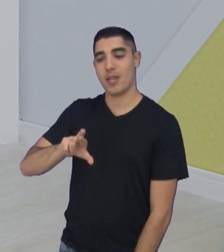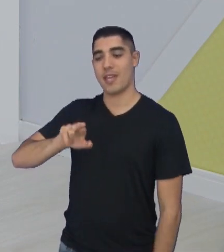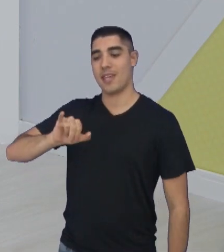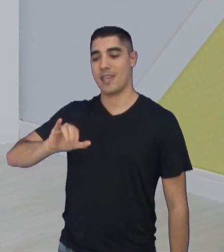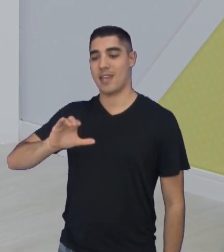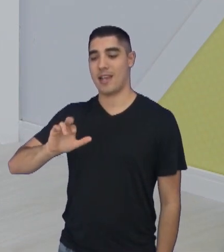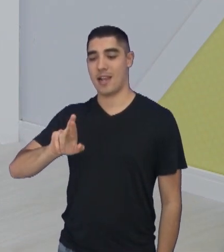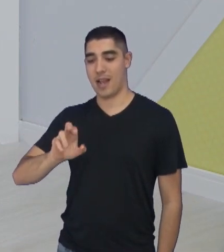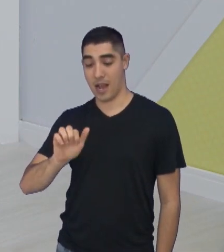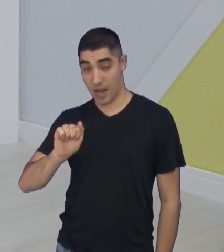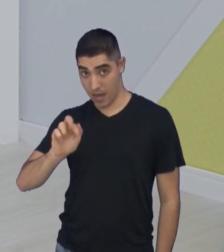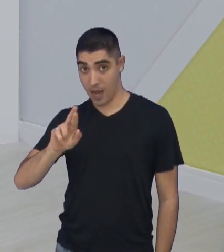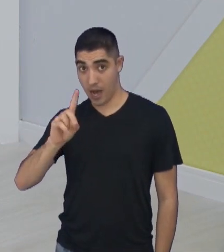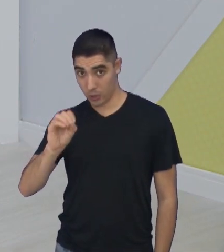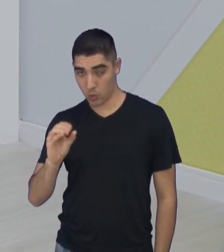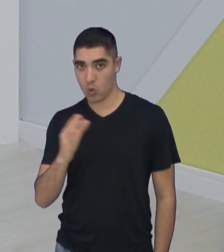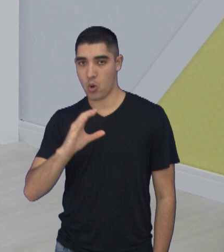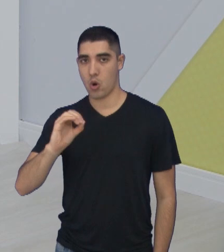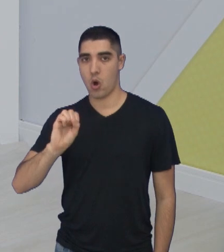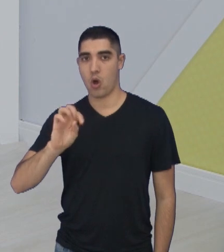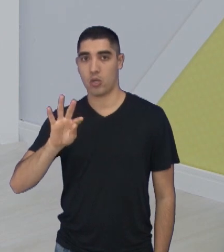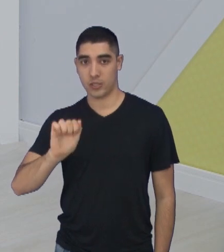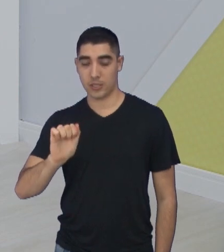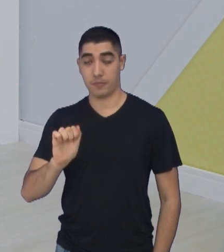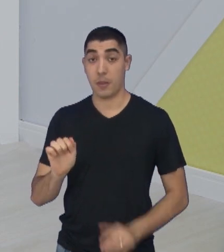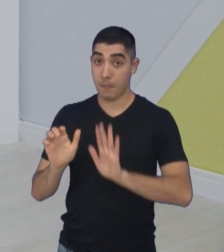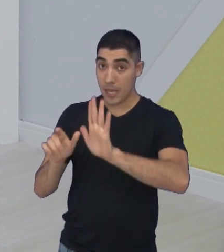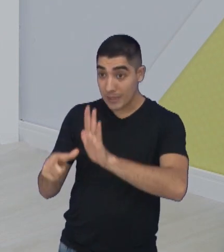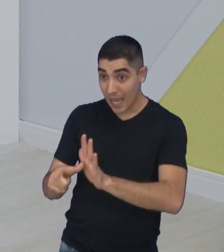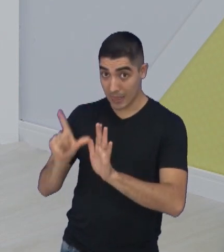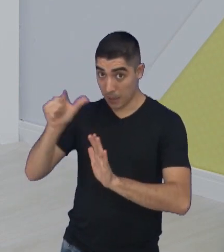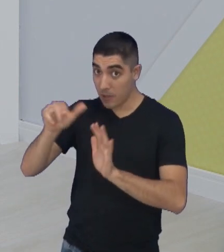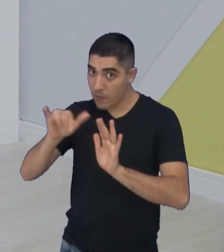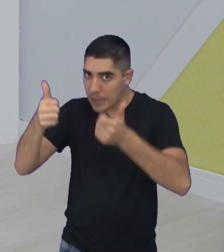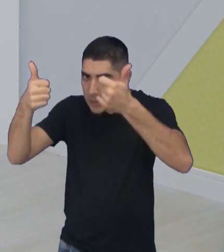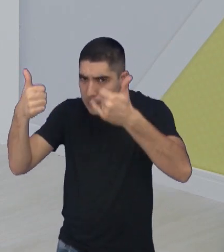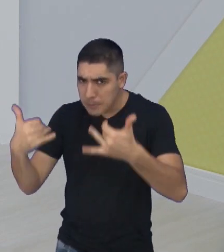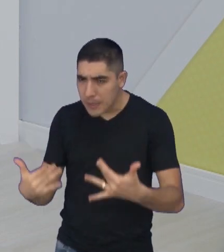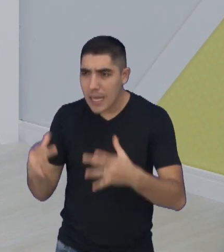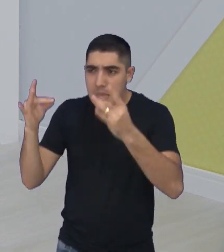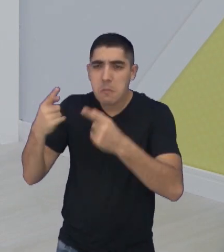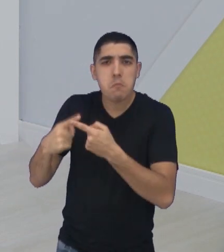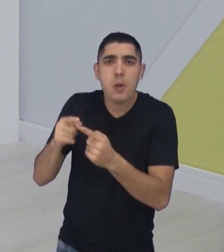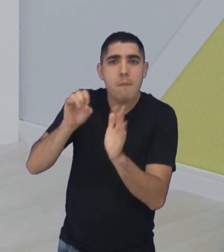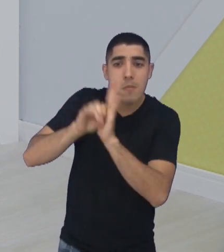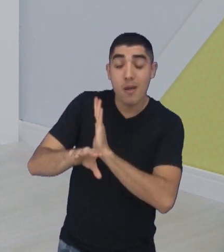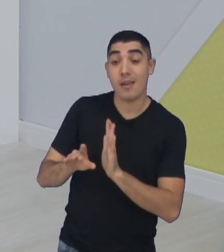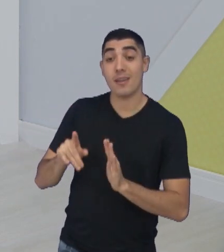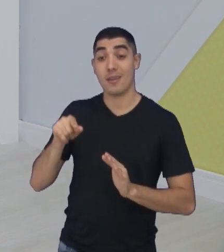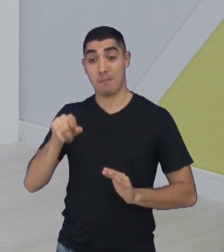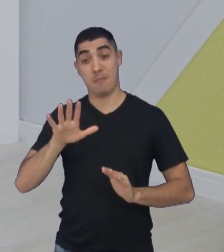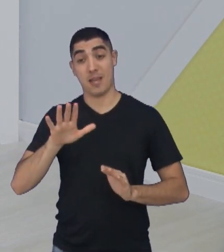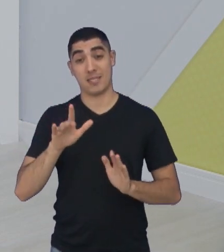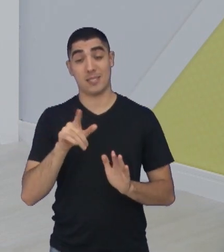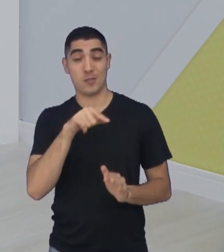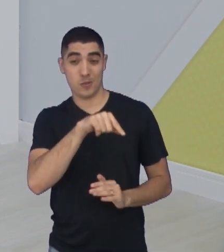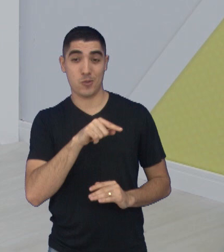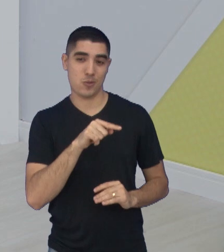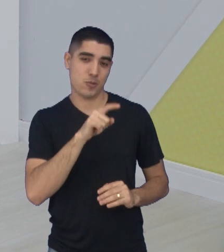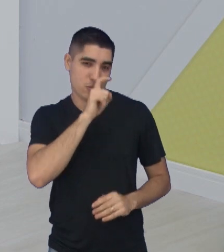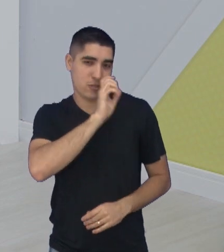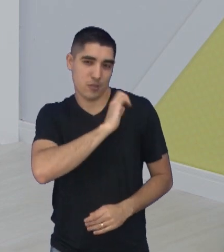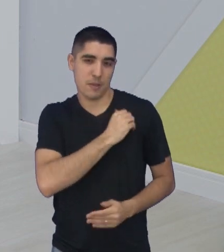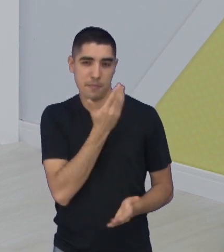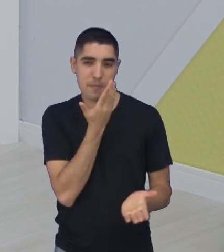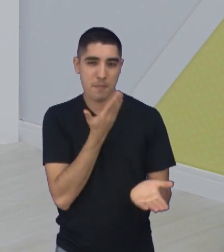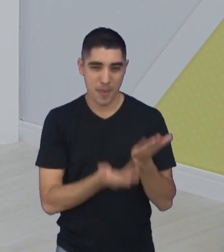falar sobre isso. Só que antes, a gente vai falar do empate fora de casa contra o desconhecido... O São José teve um empate contra o